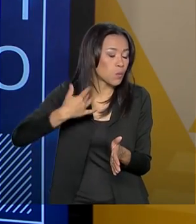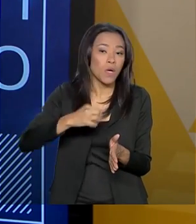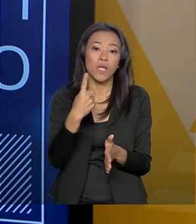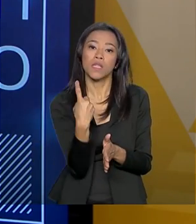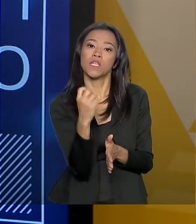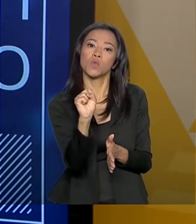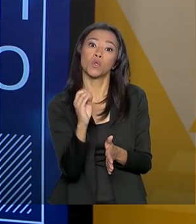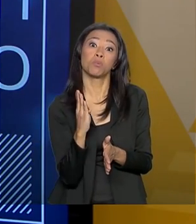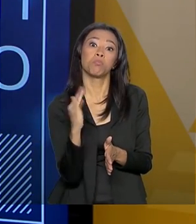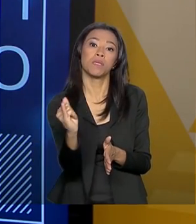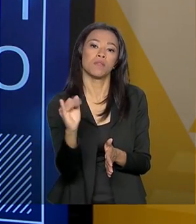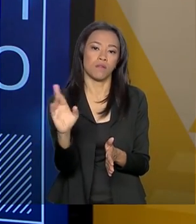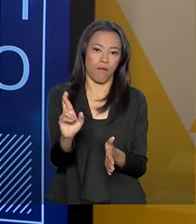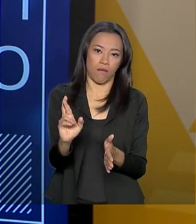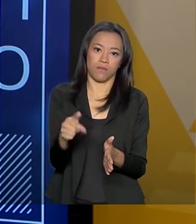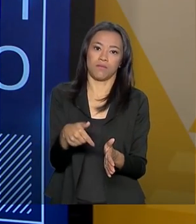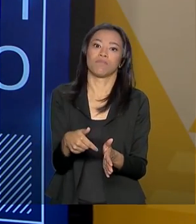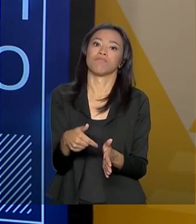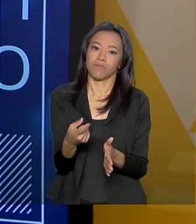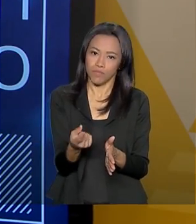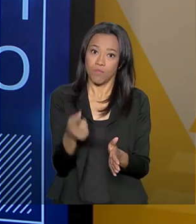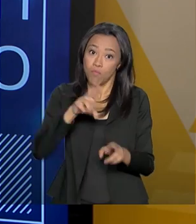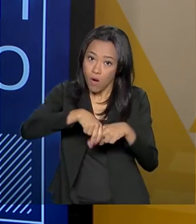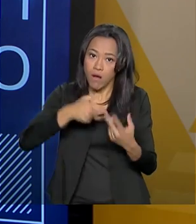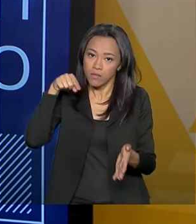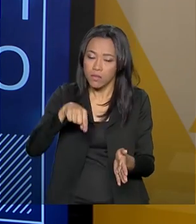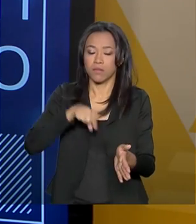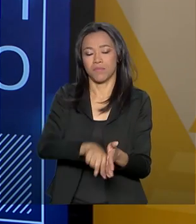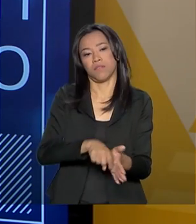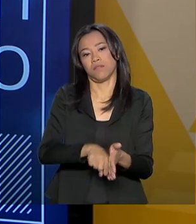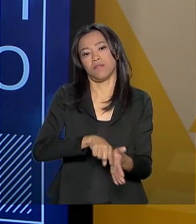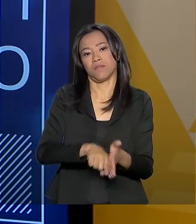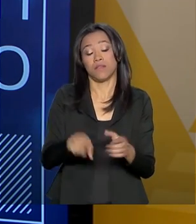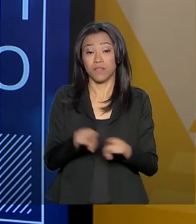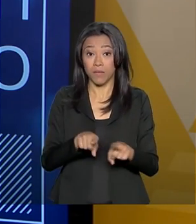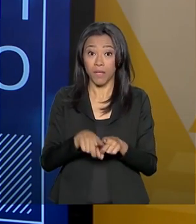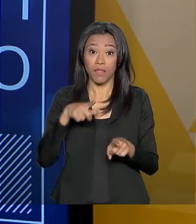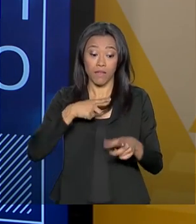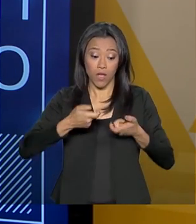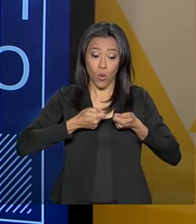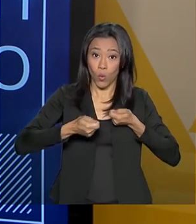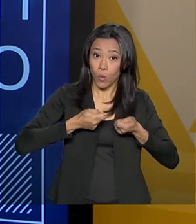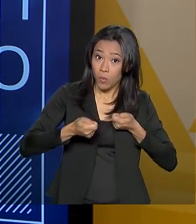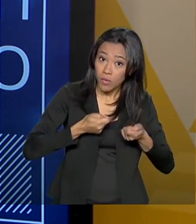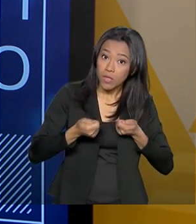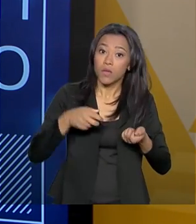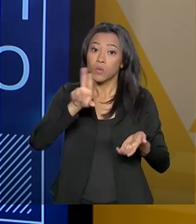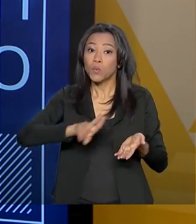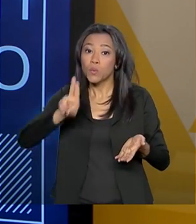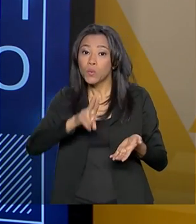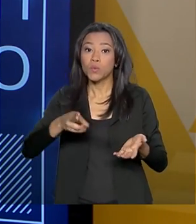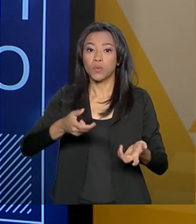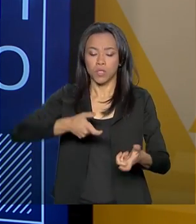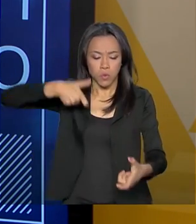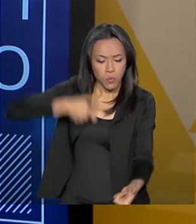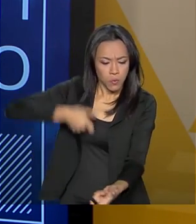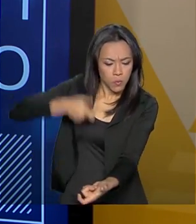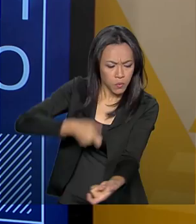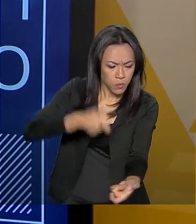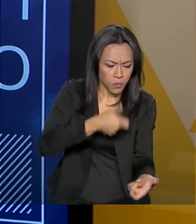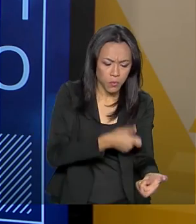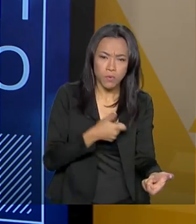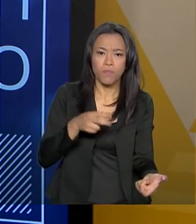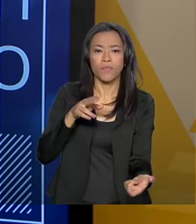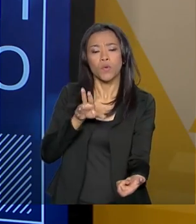de reais em termos de economia no uso de fertilizantes à base de nitrogênio,